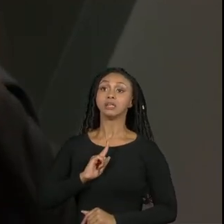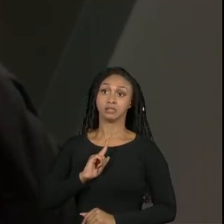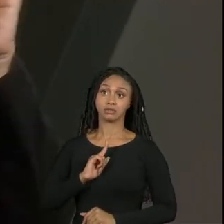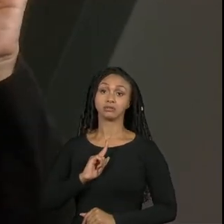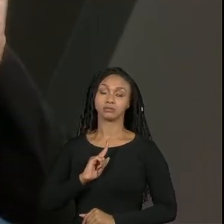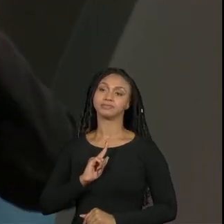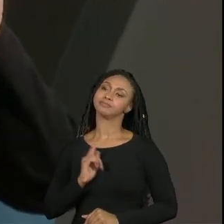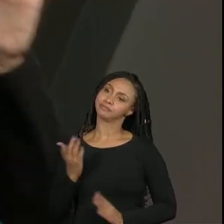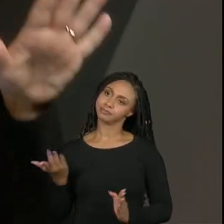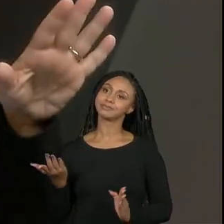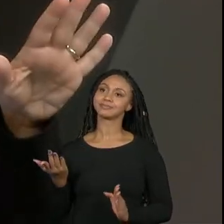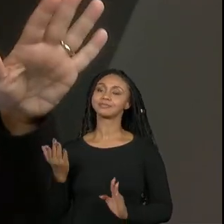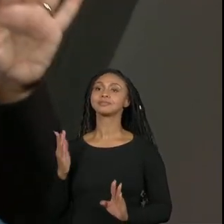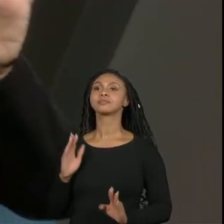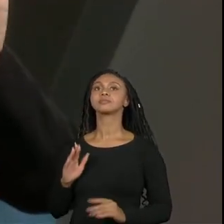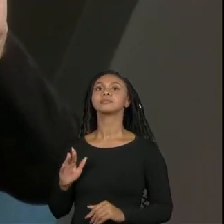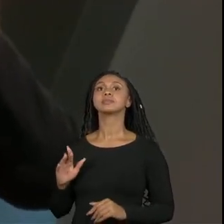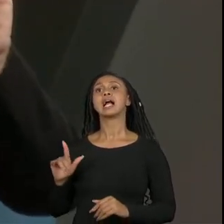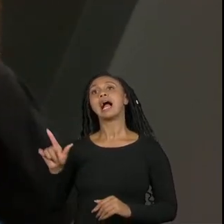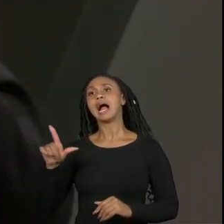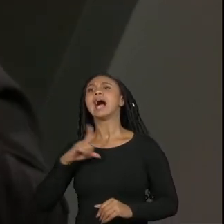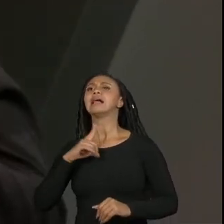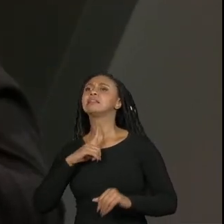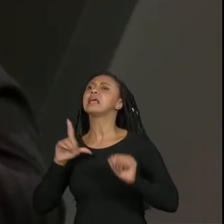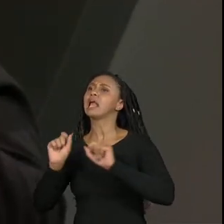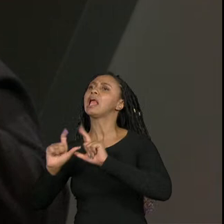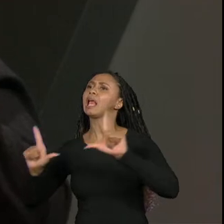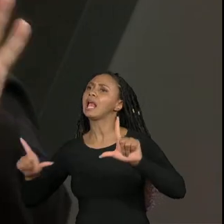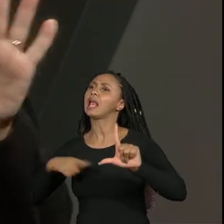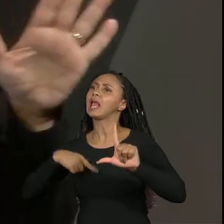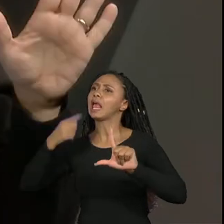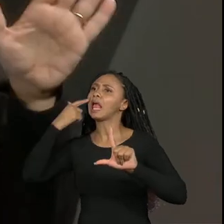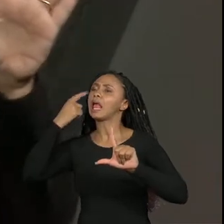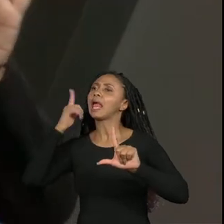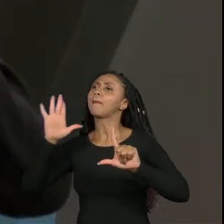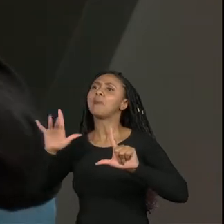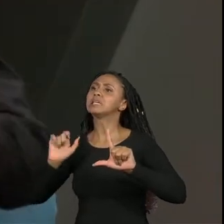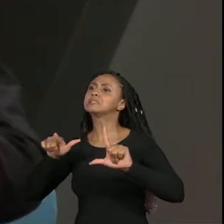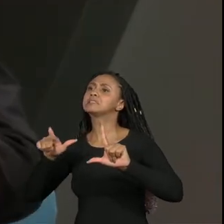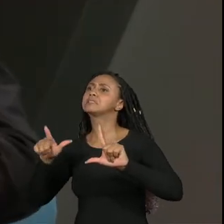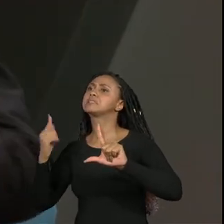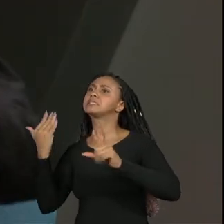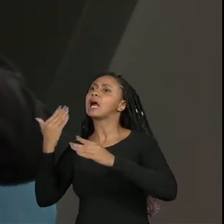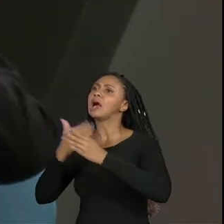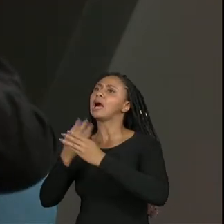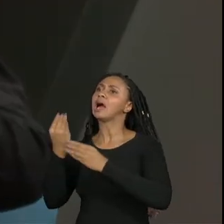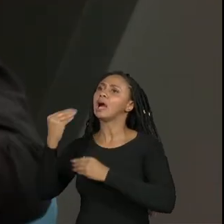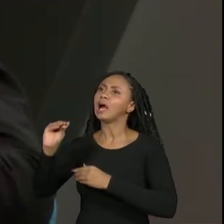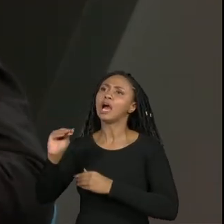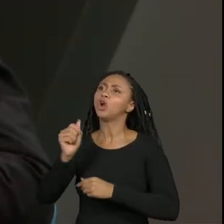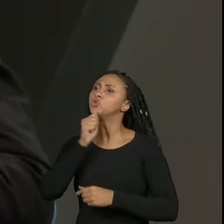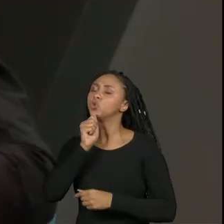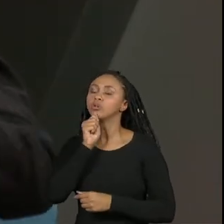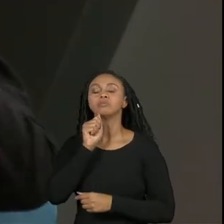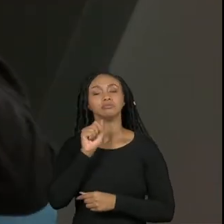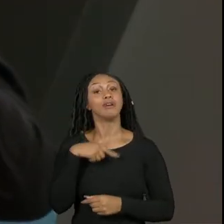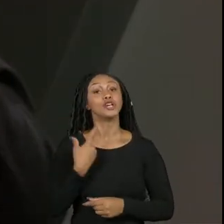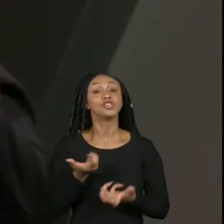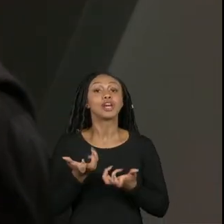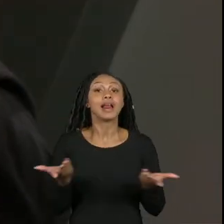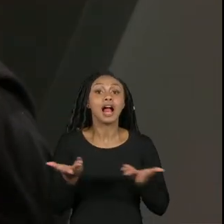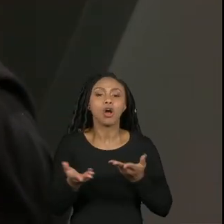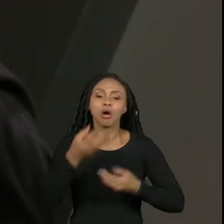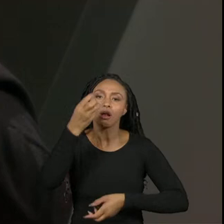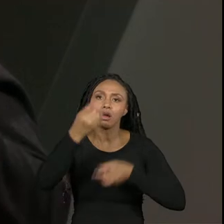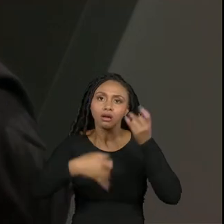né de que está aparecendo mas não dá para enviar porque a gente queria primeiro conversar com vocês né então